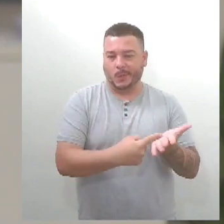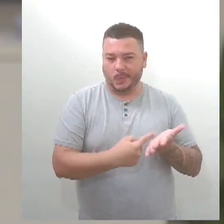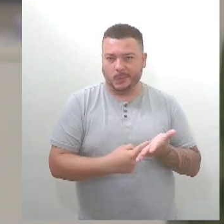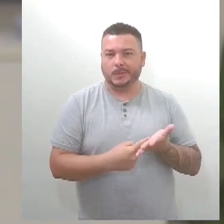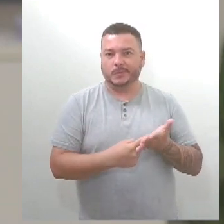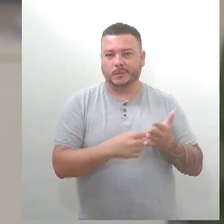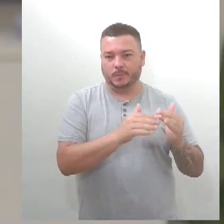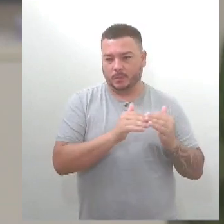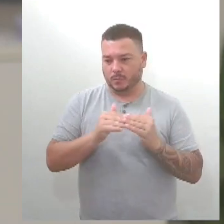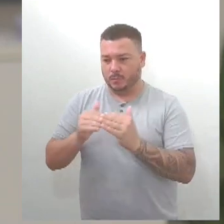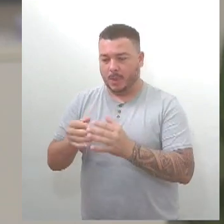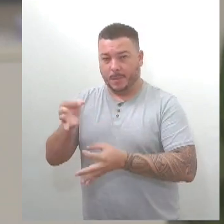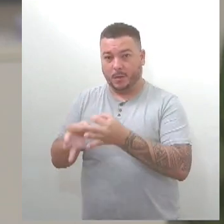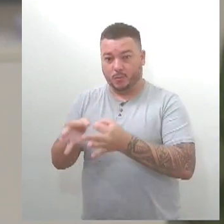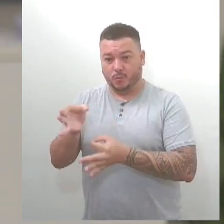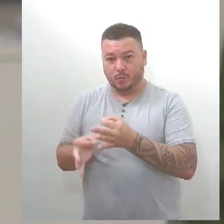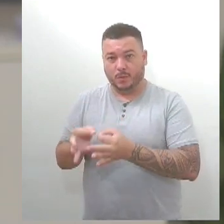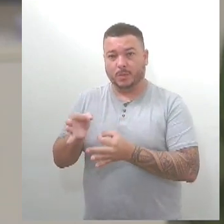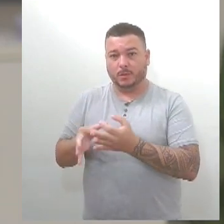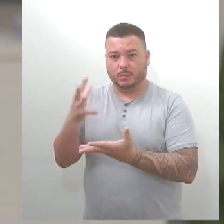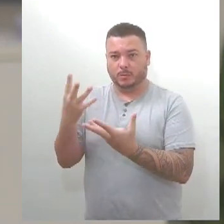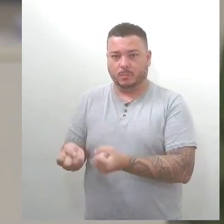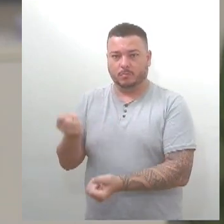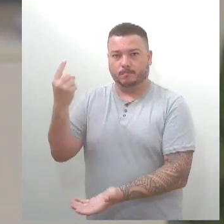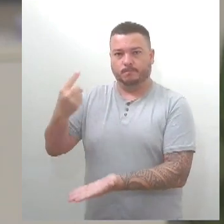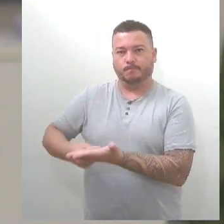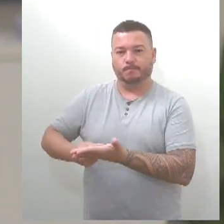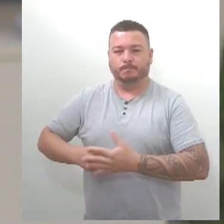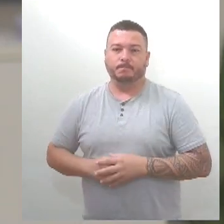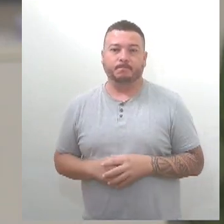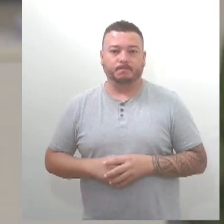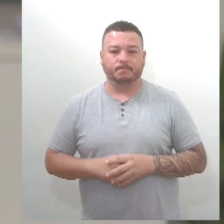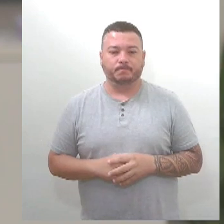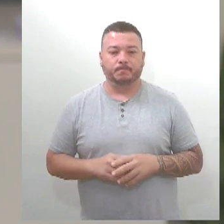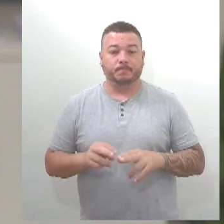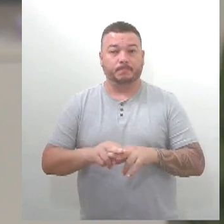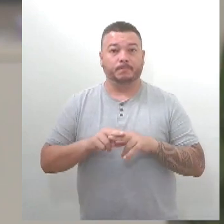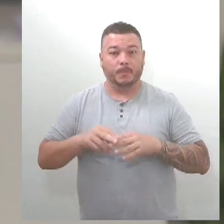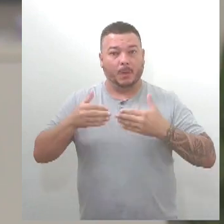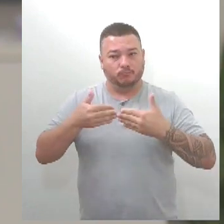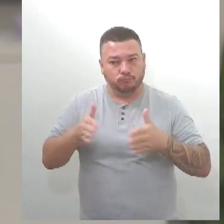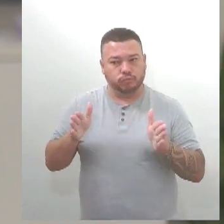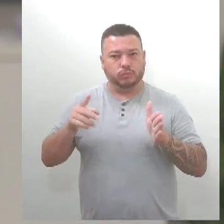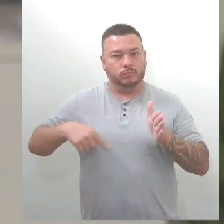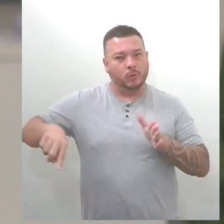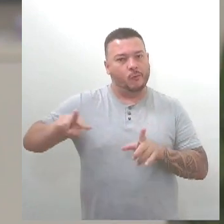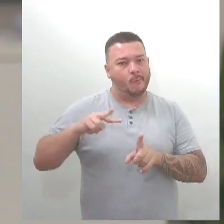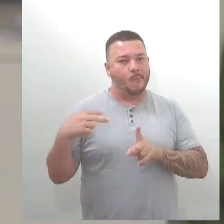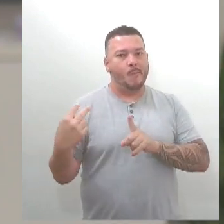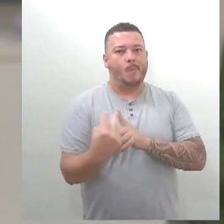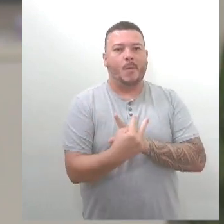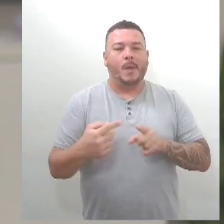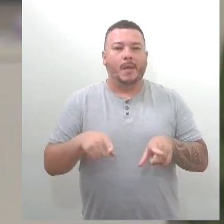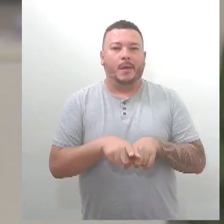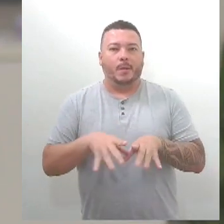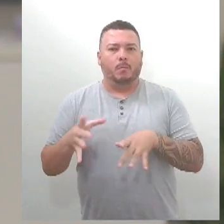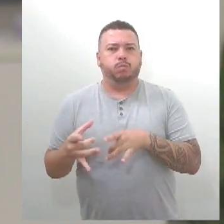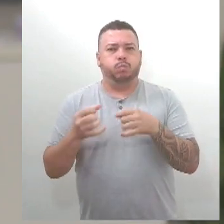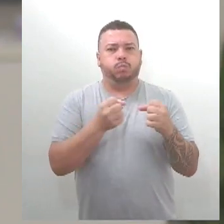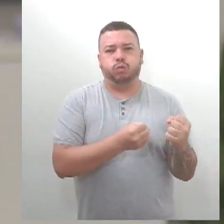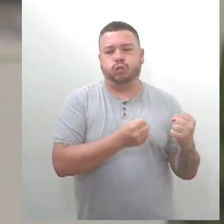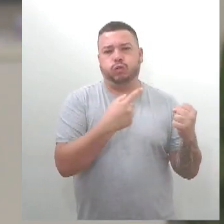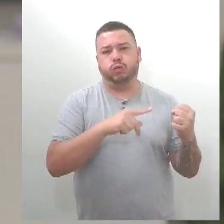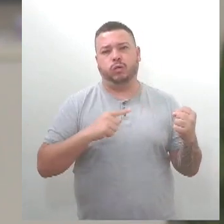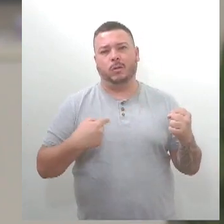faz a parte da homologação. Então, é uma coisa que ganha visibilidade, porque empodera o nosso trabalho da polícia e também